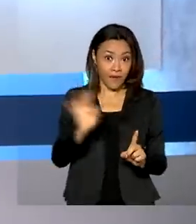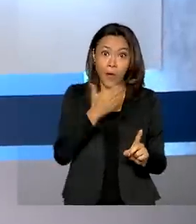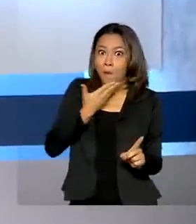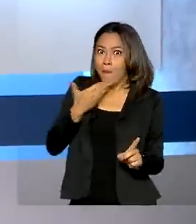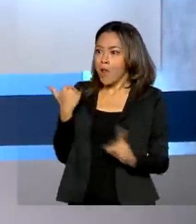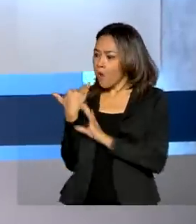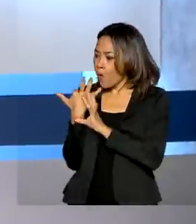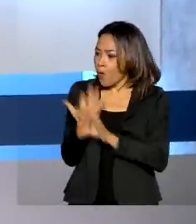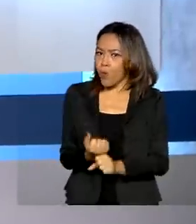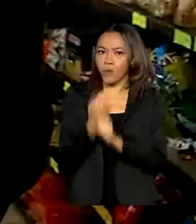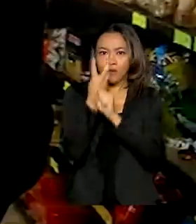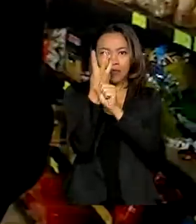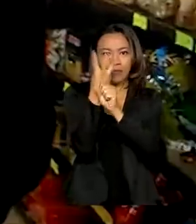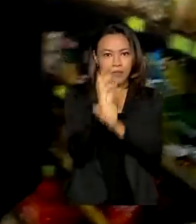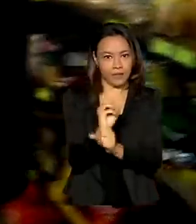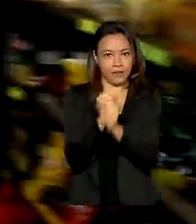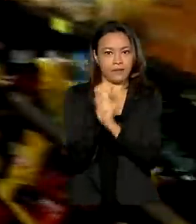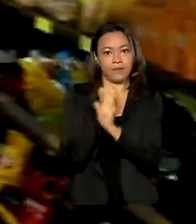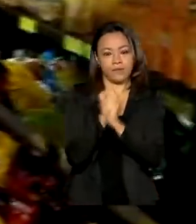30 anos.